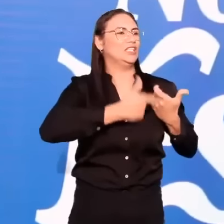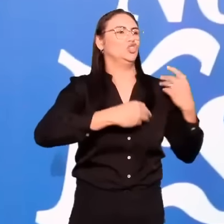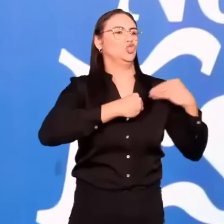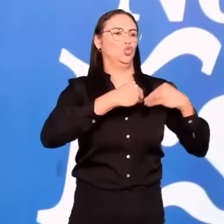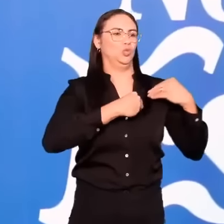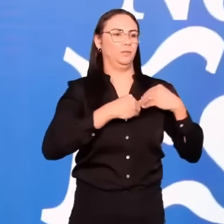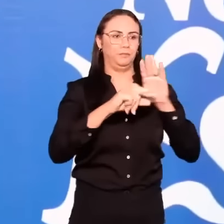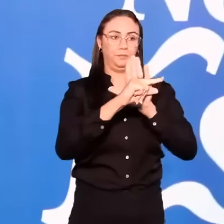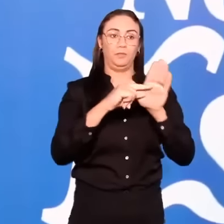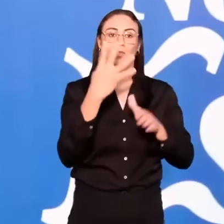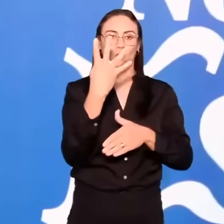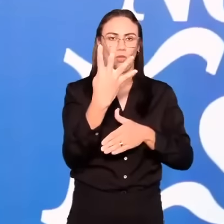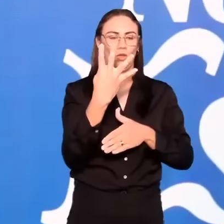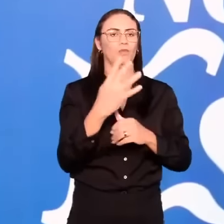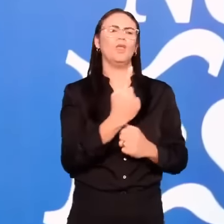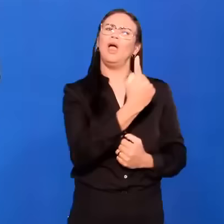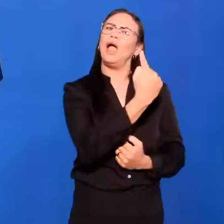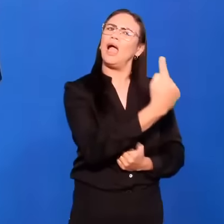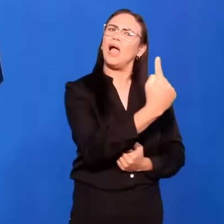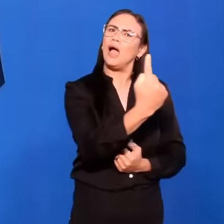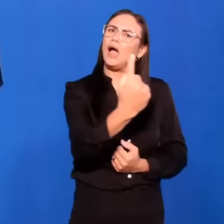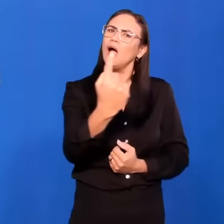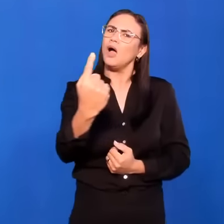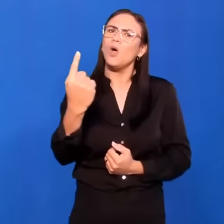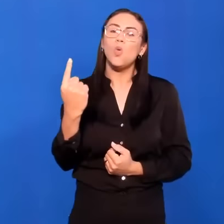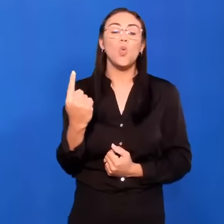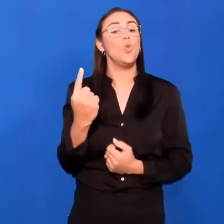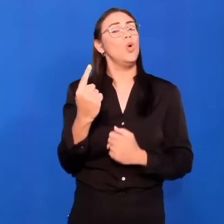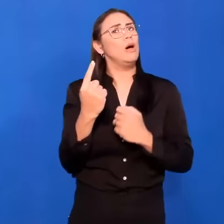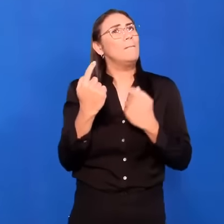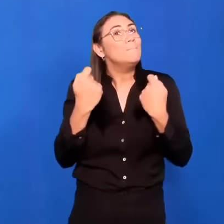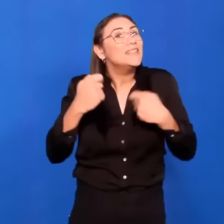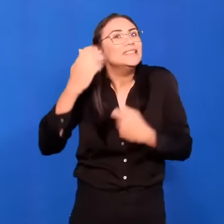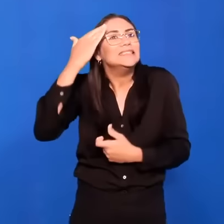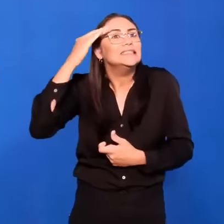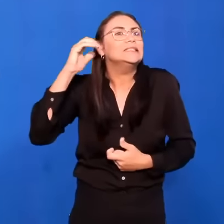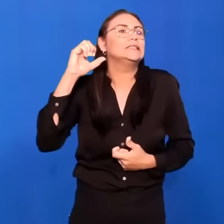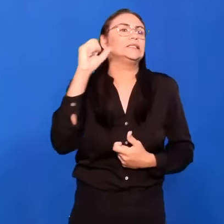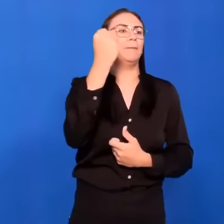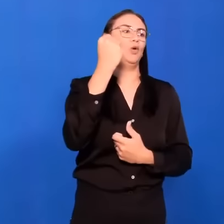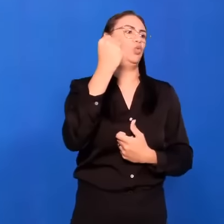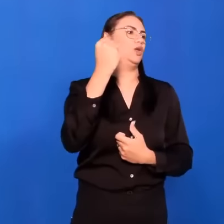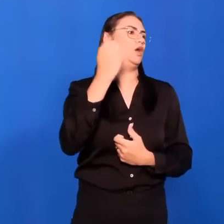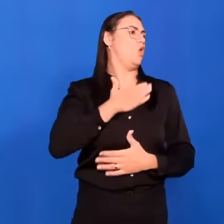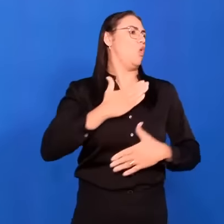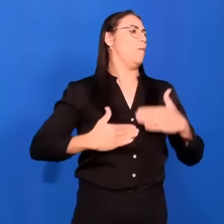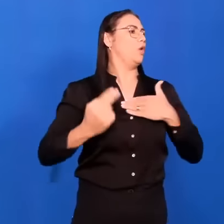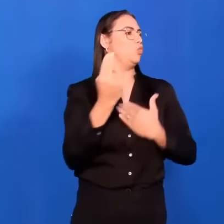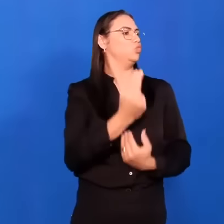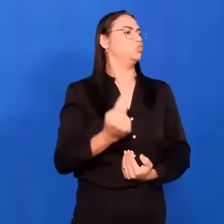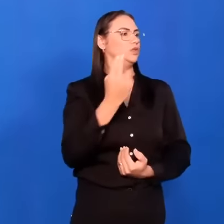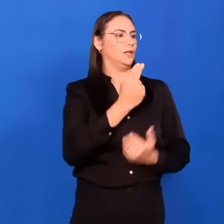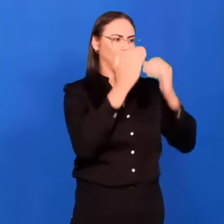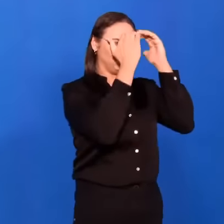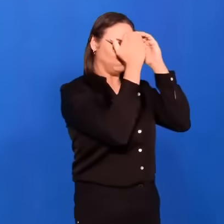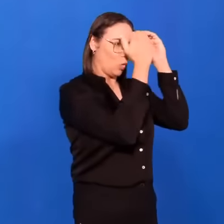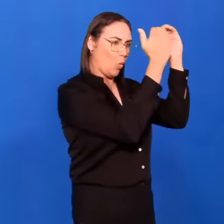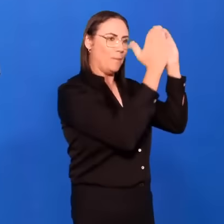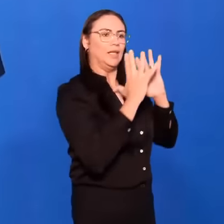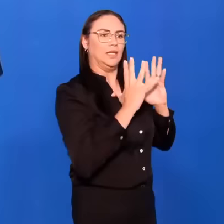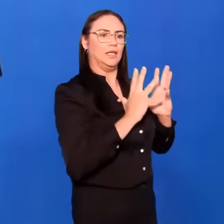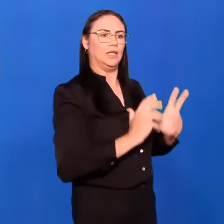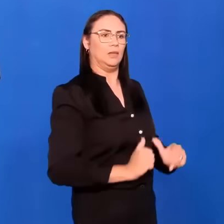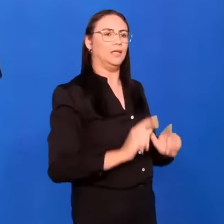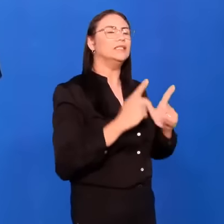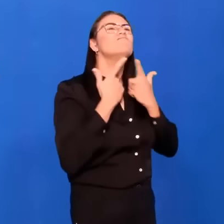vós saiba possuir. O mesmo que usar. O próprio corpo em santificação e honra. Não com o